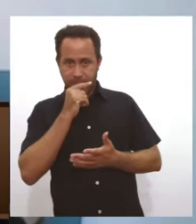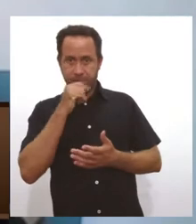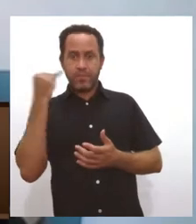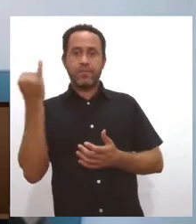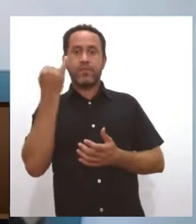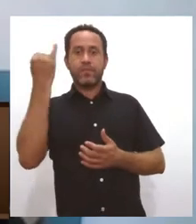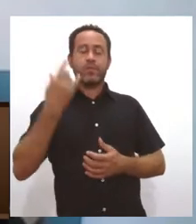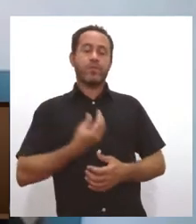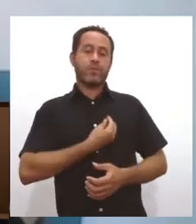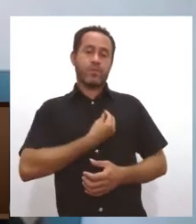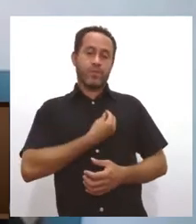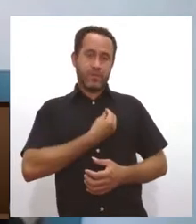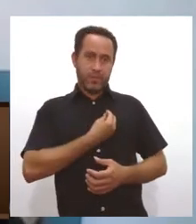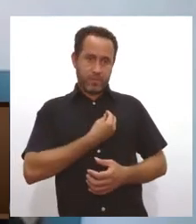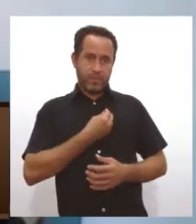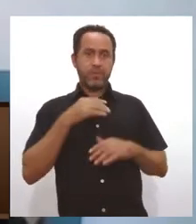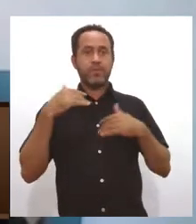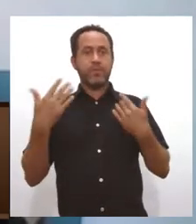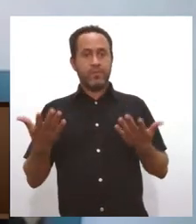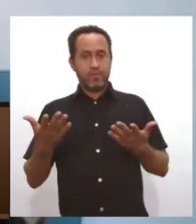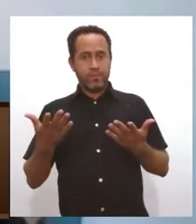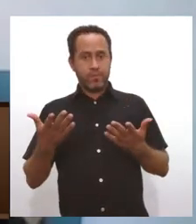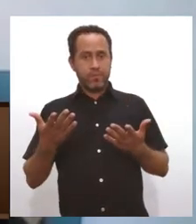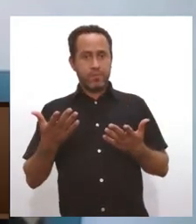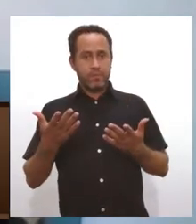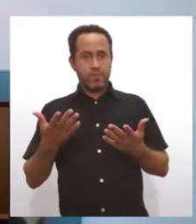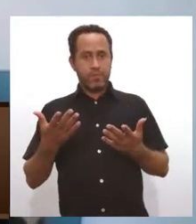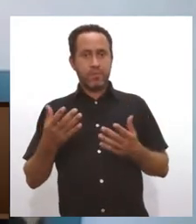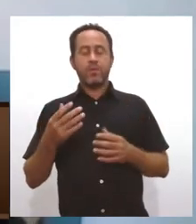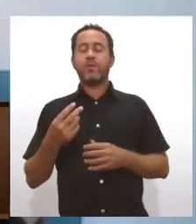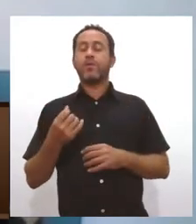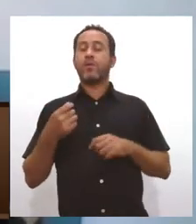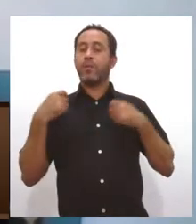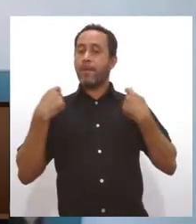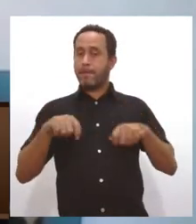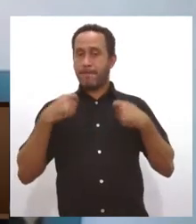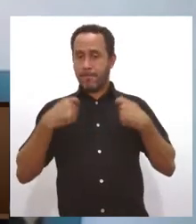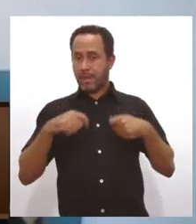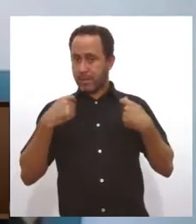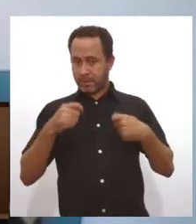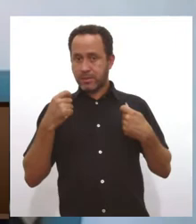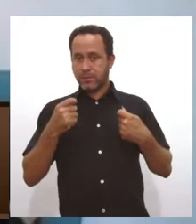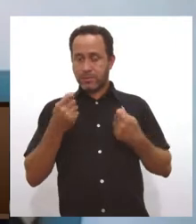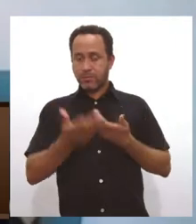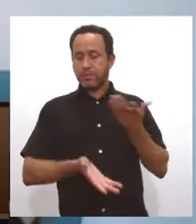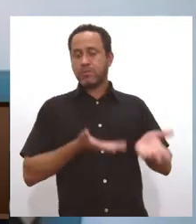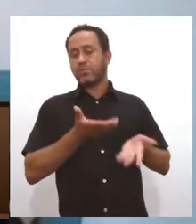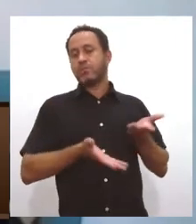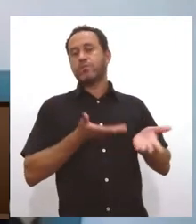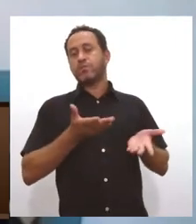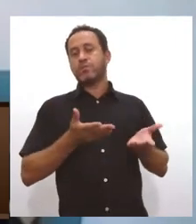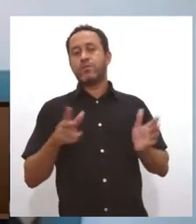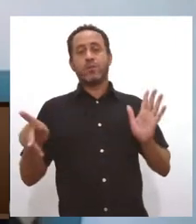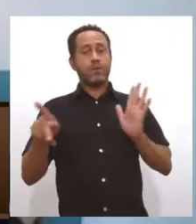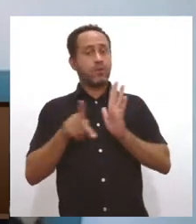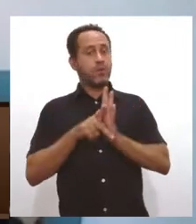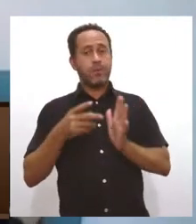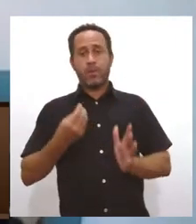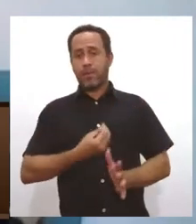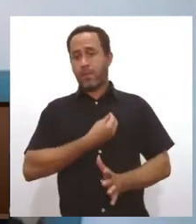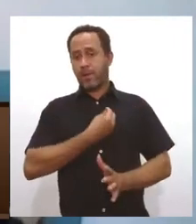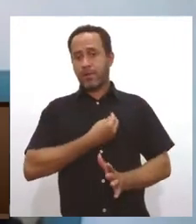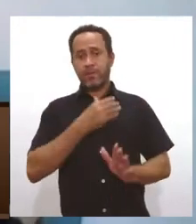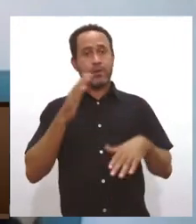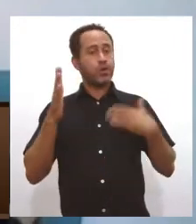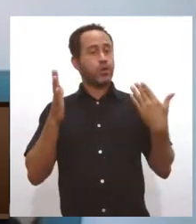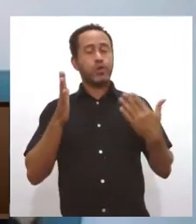a nossa vida. Então, esse equilíbrio, ele é extremamente necessário para a manutenção da nossa própria vida, né? De todos os